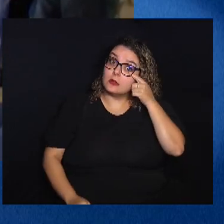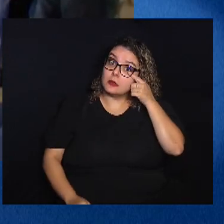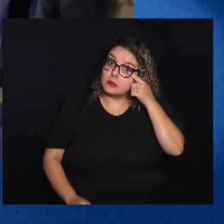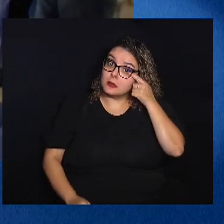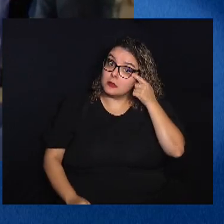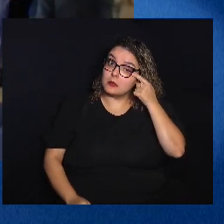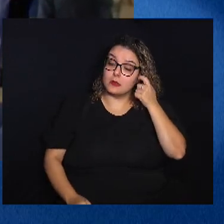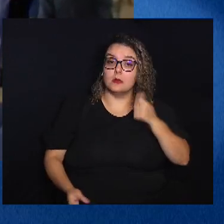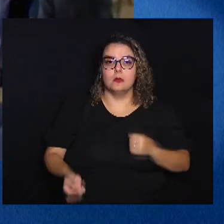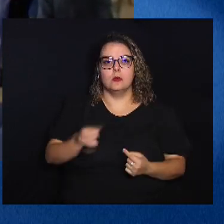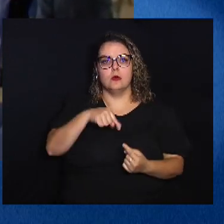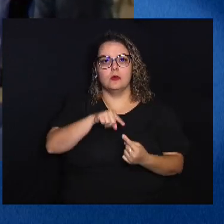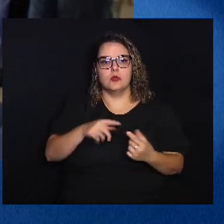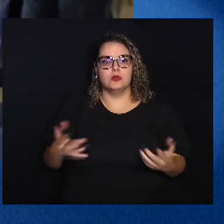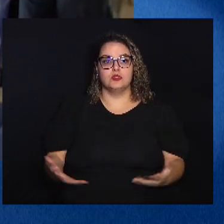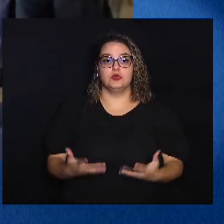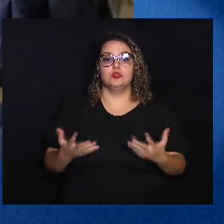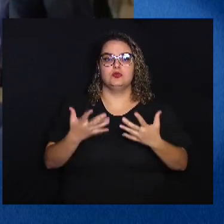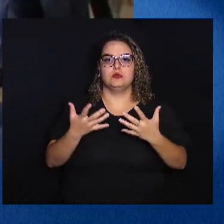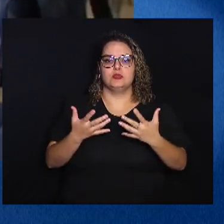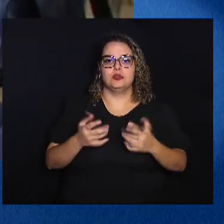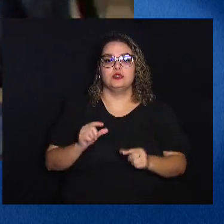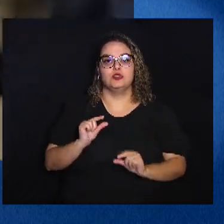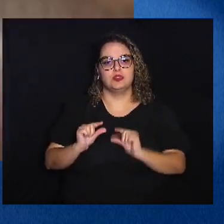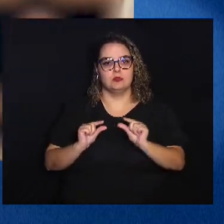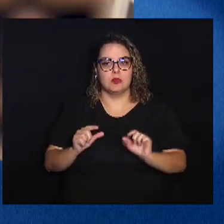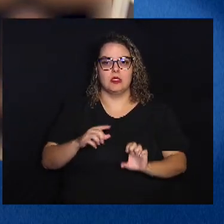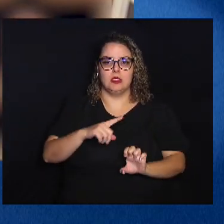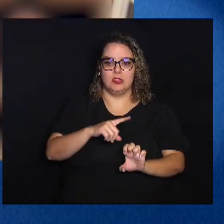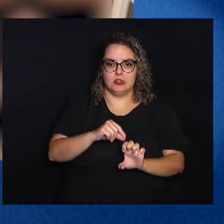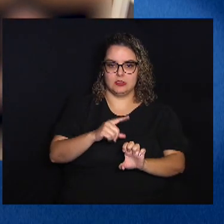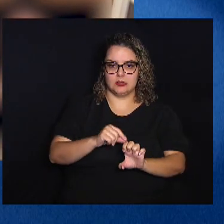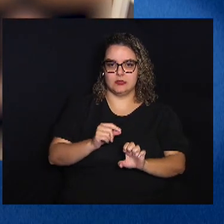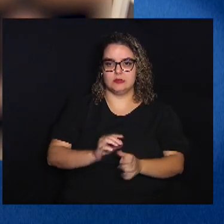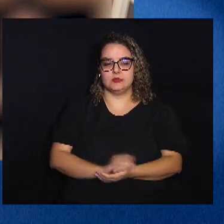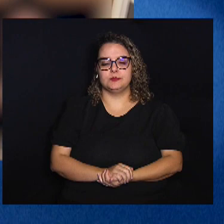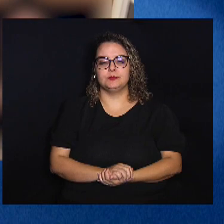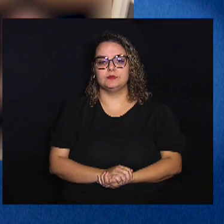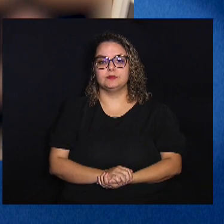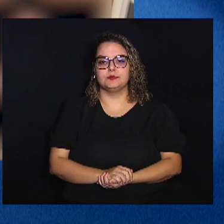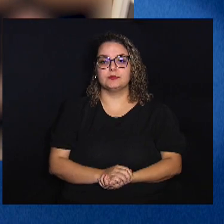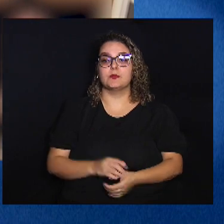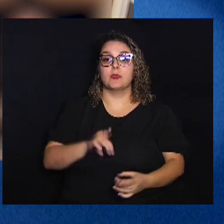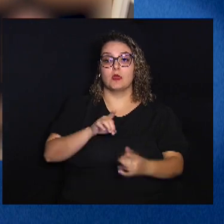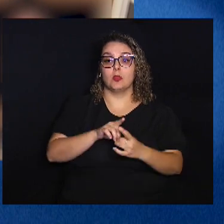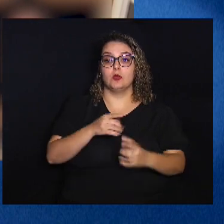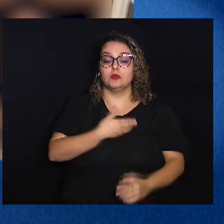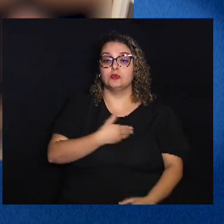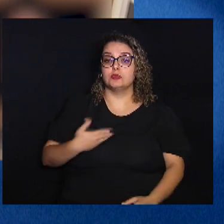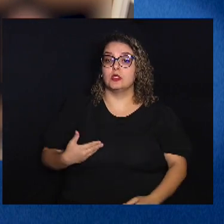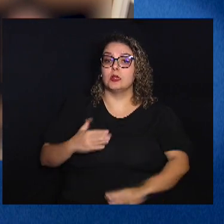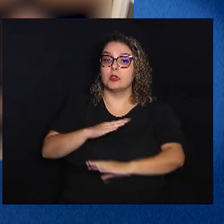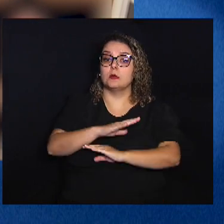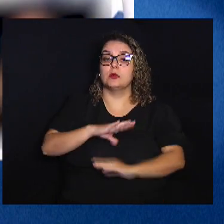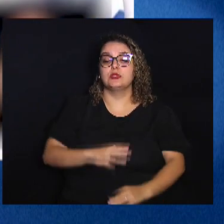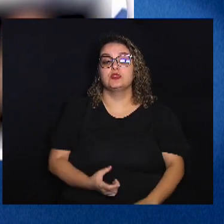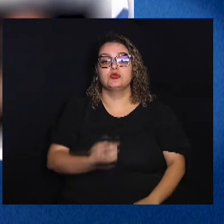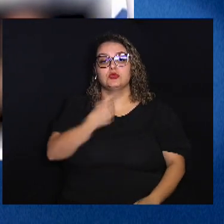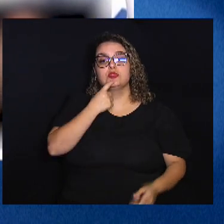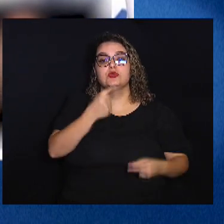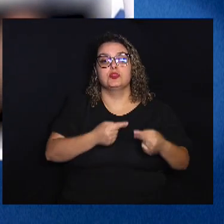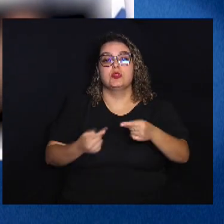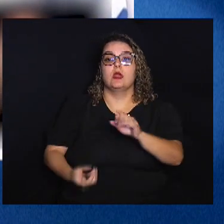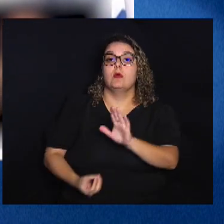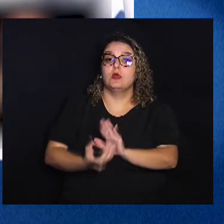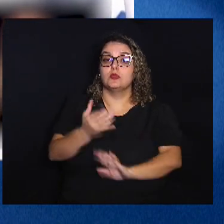é estimular o crescimento de pequenas empresas em consulta pública a Câmara de Campinas debate criação